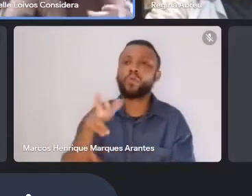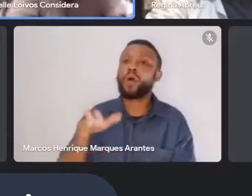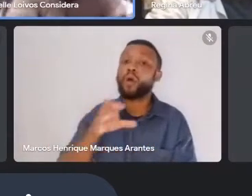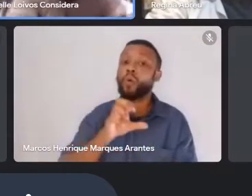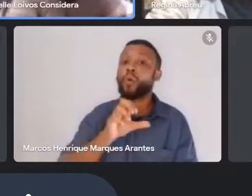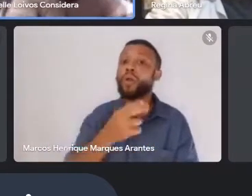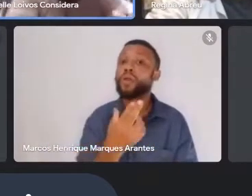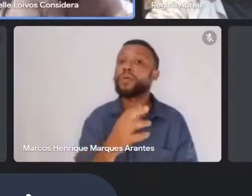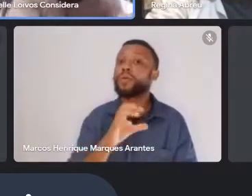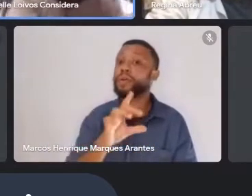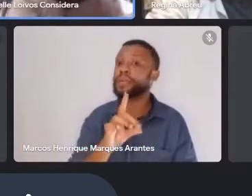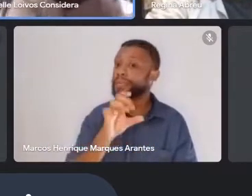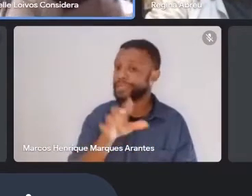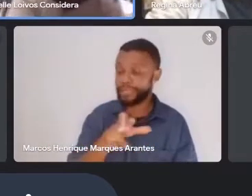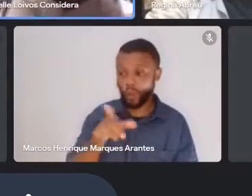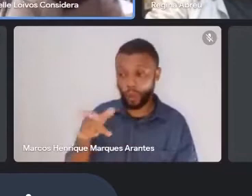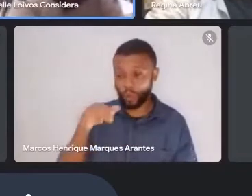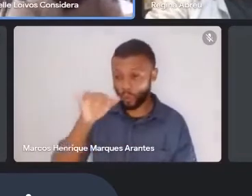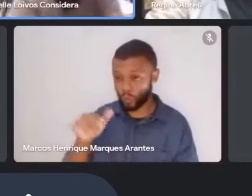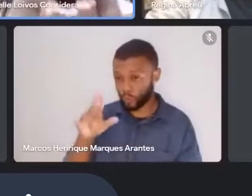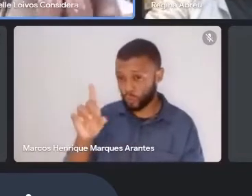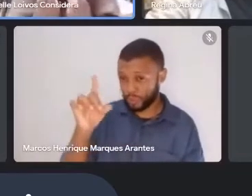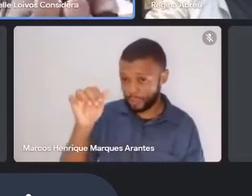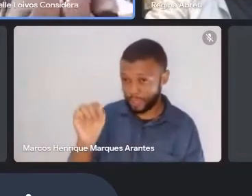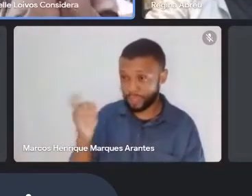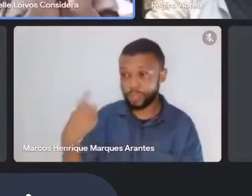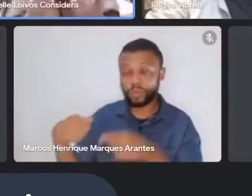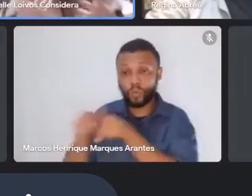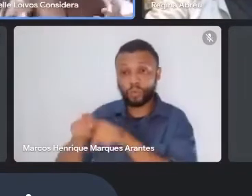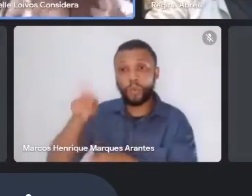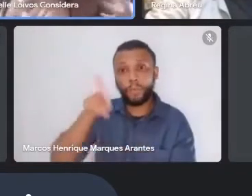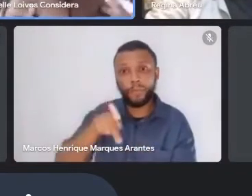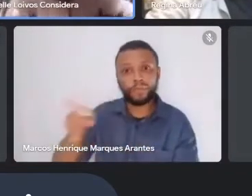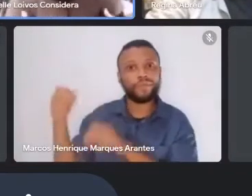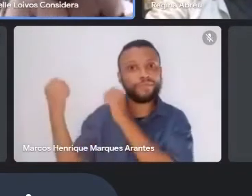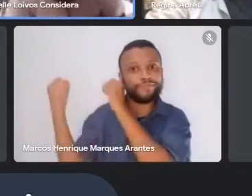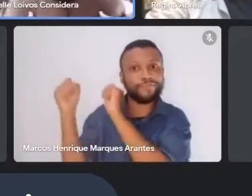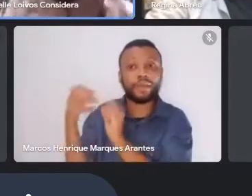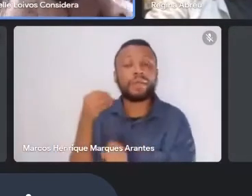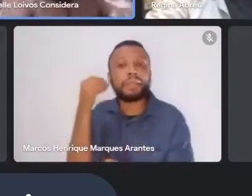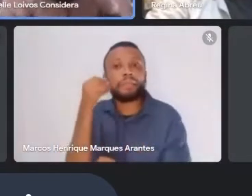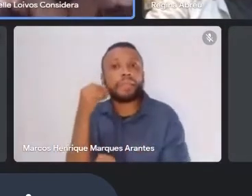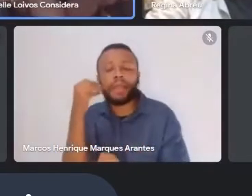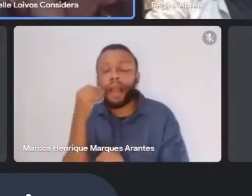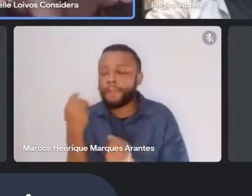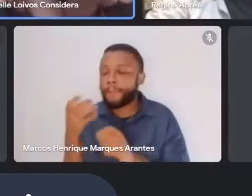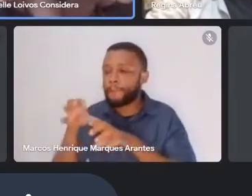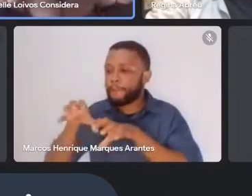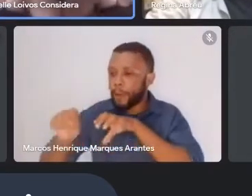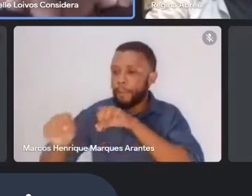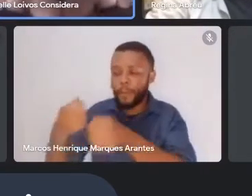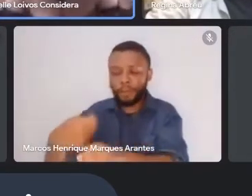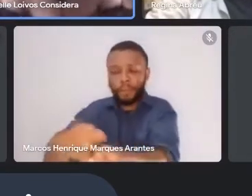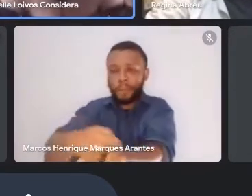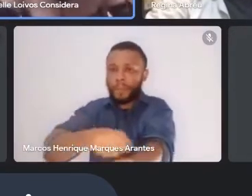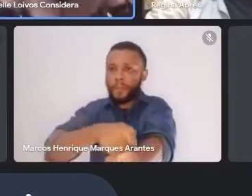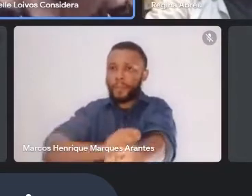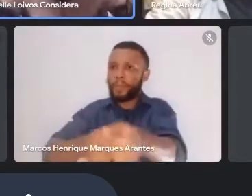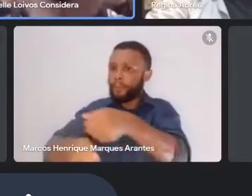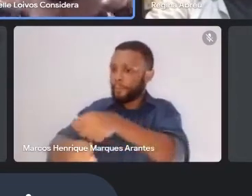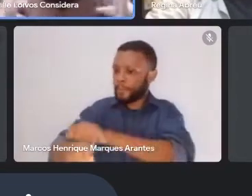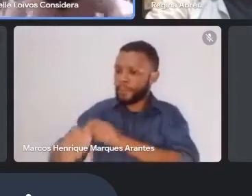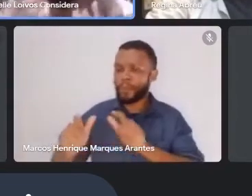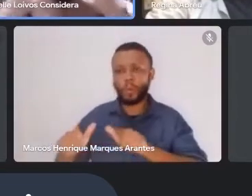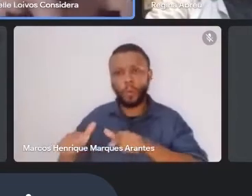de papel larchê, com professores de educação física. seja, eles experimentavam, literalmente, botavam a mão na massa. E sabe?